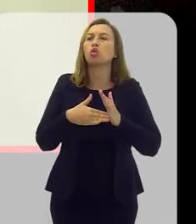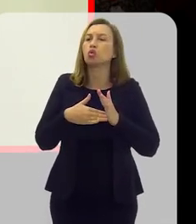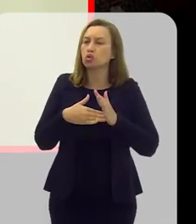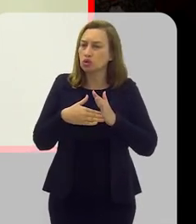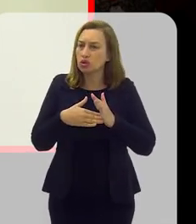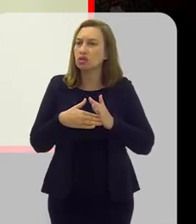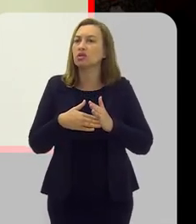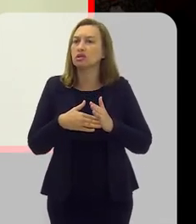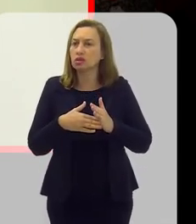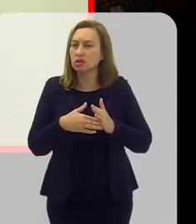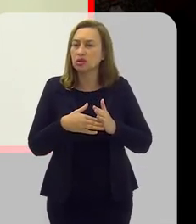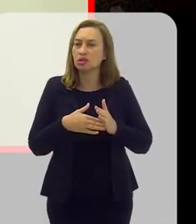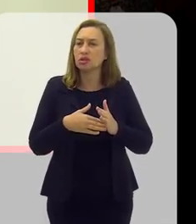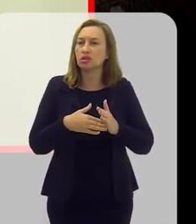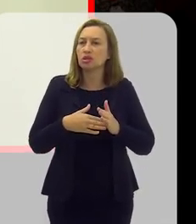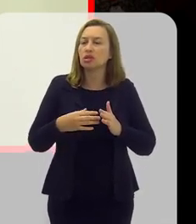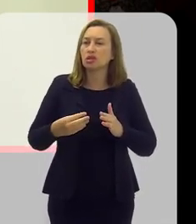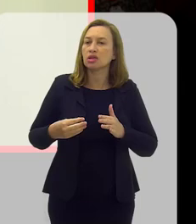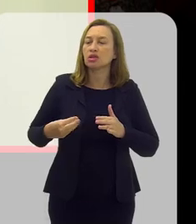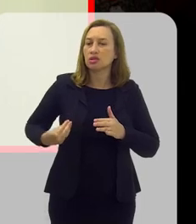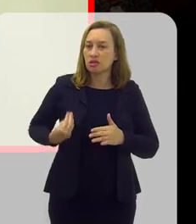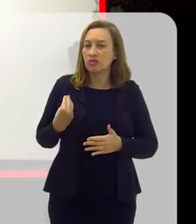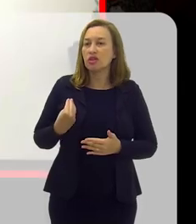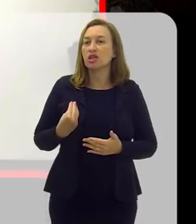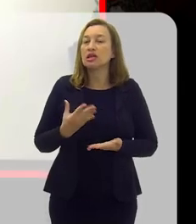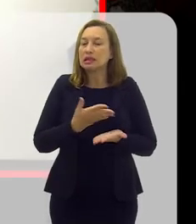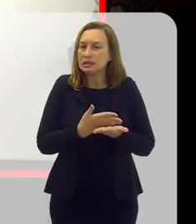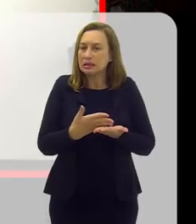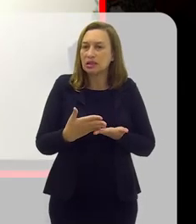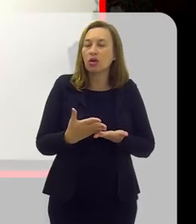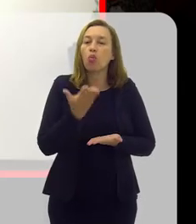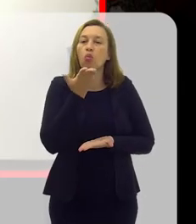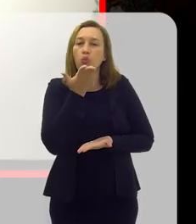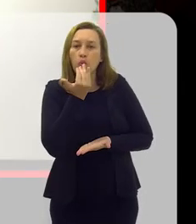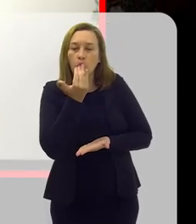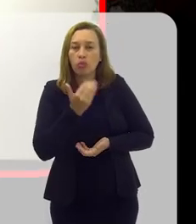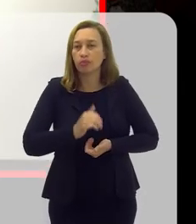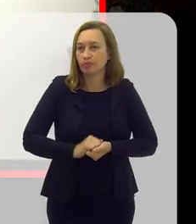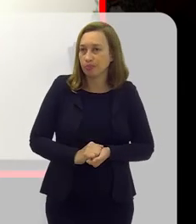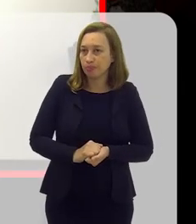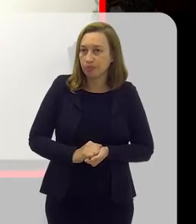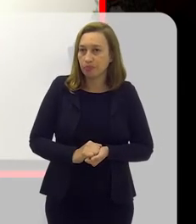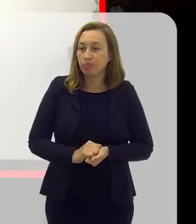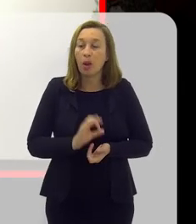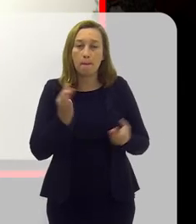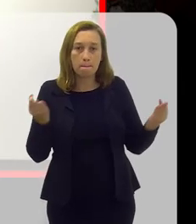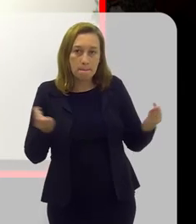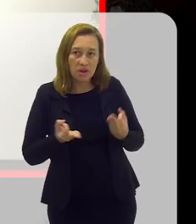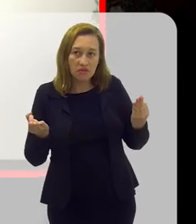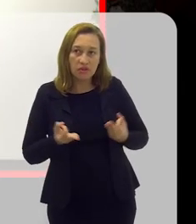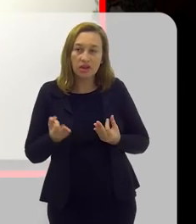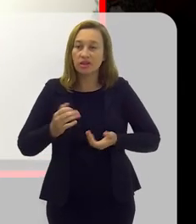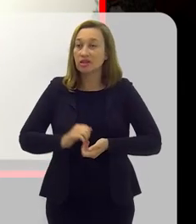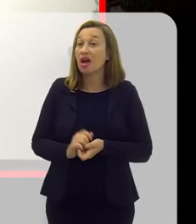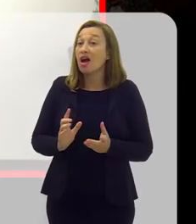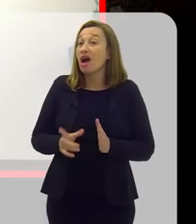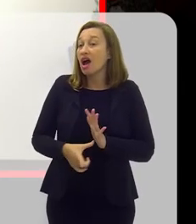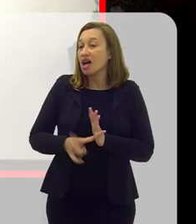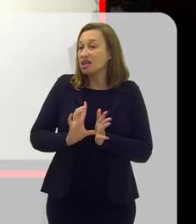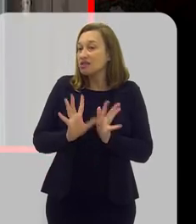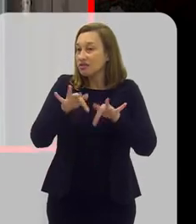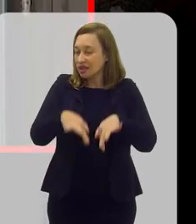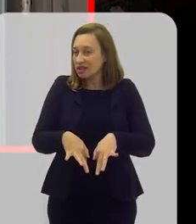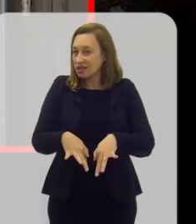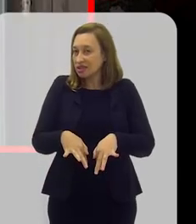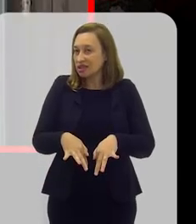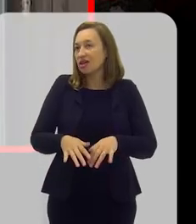os âmbitos de nossa vida, começando pela alimentação. Perfeito. Bom, antes da